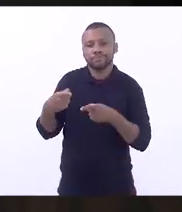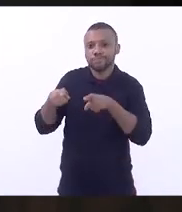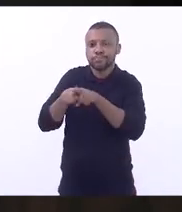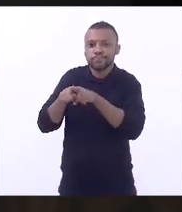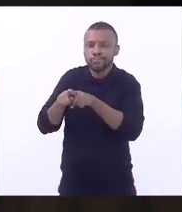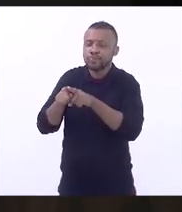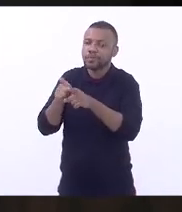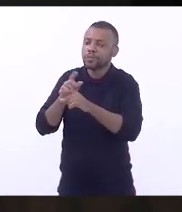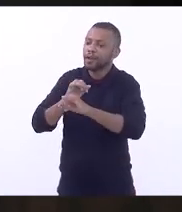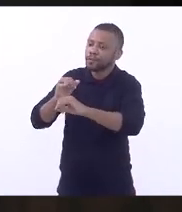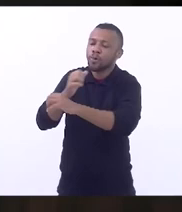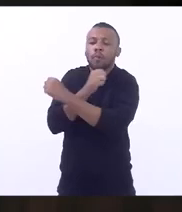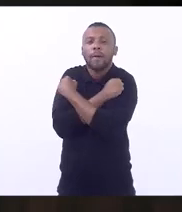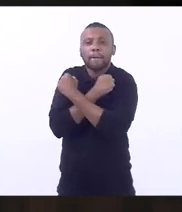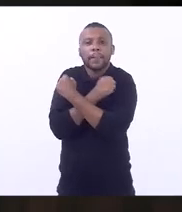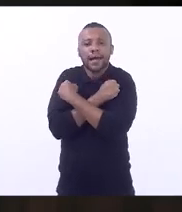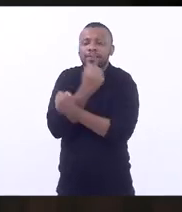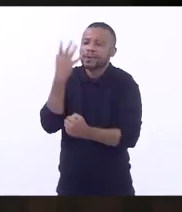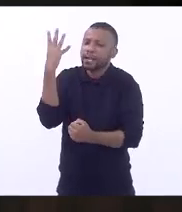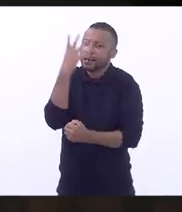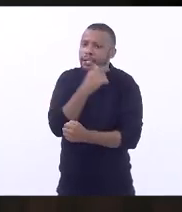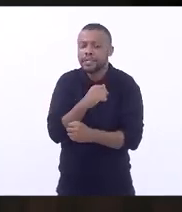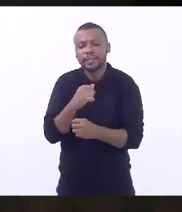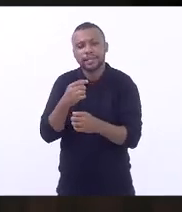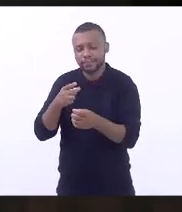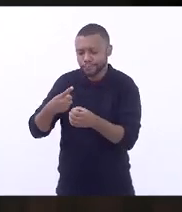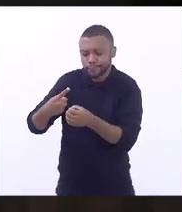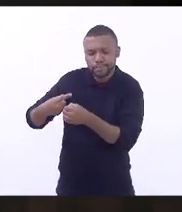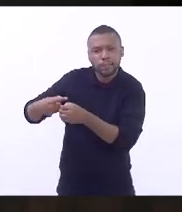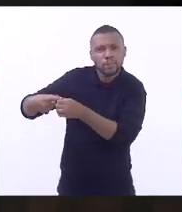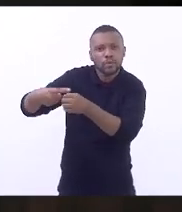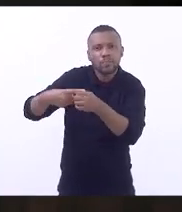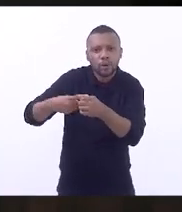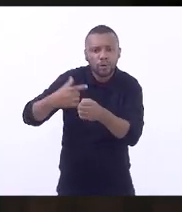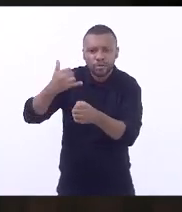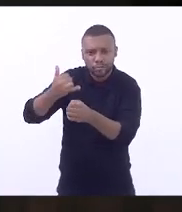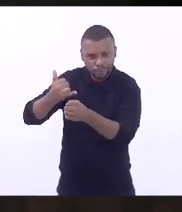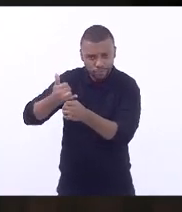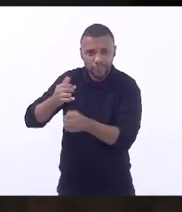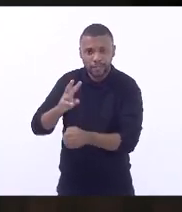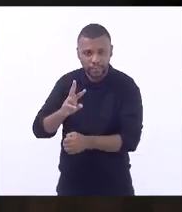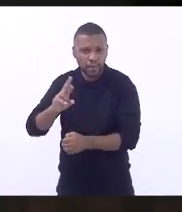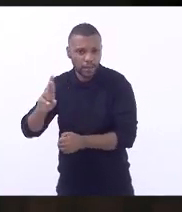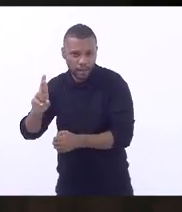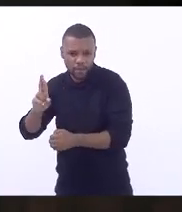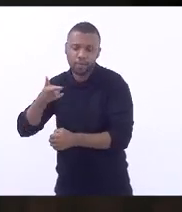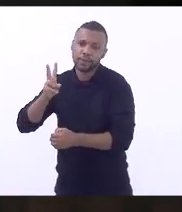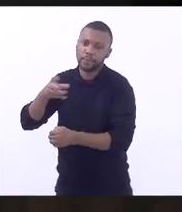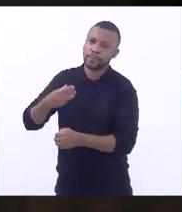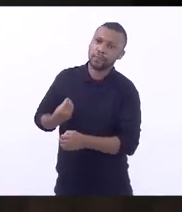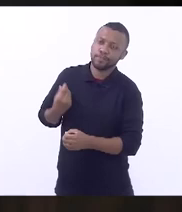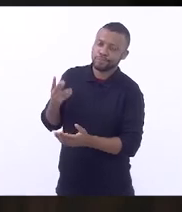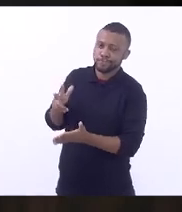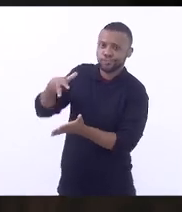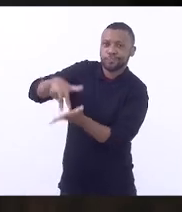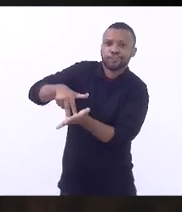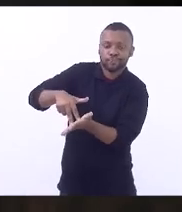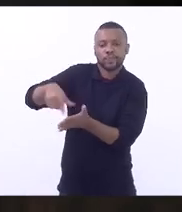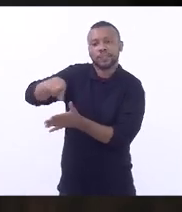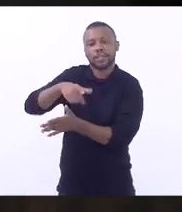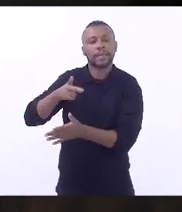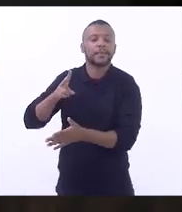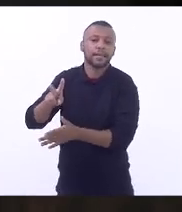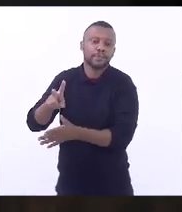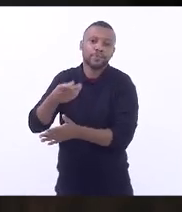àquela linda cidade, a qual eu gosto muito, sempre estou por lá. e vossa excelência será sempre muito bem-vindo